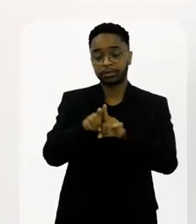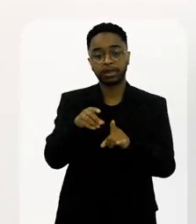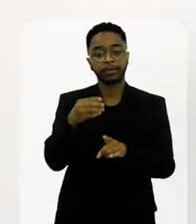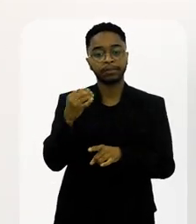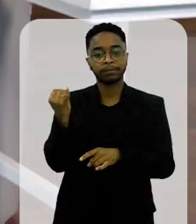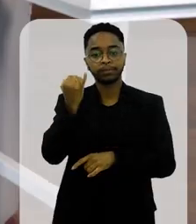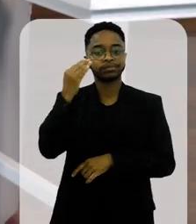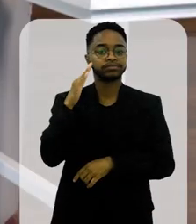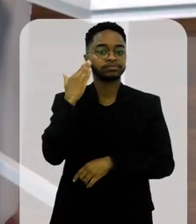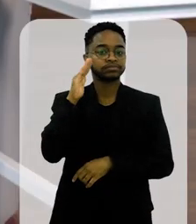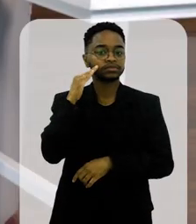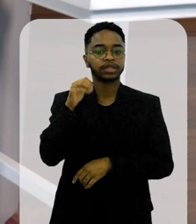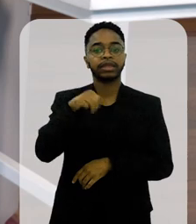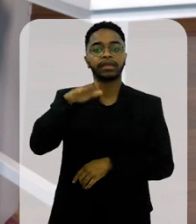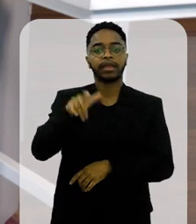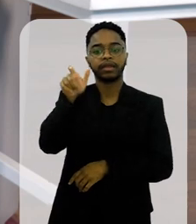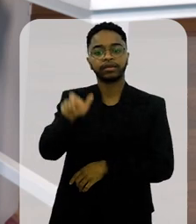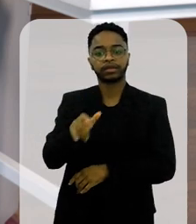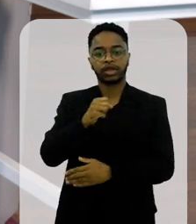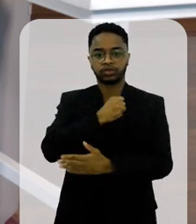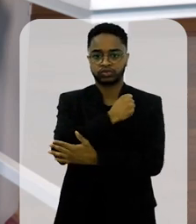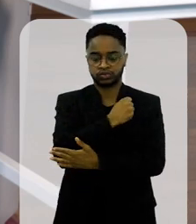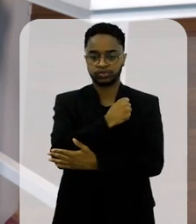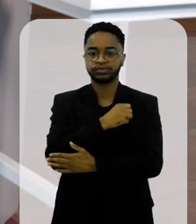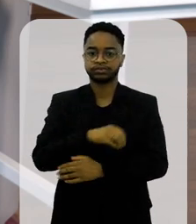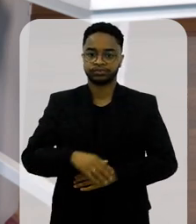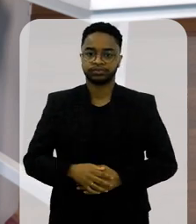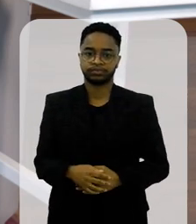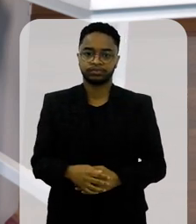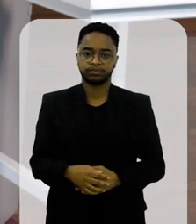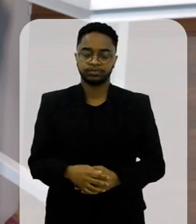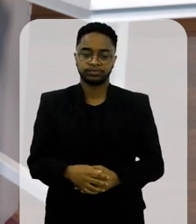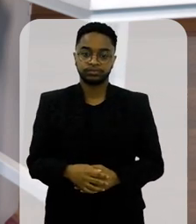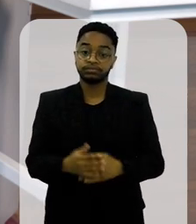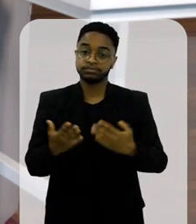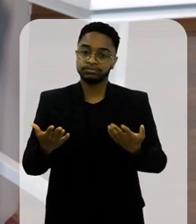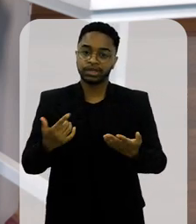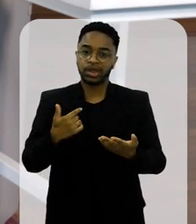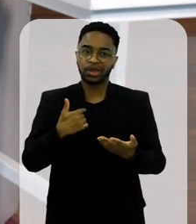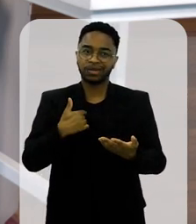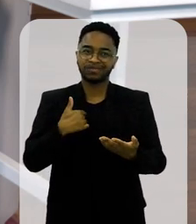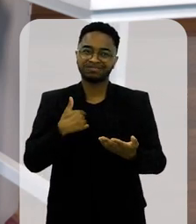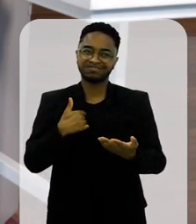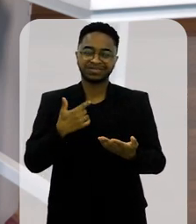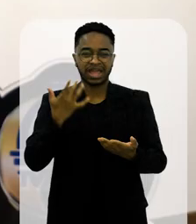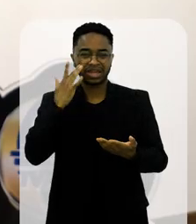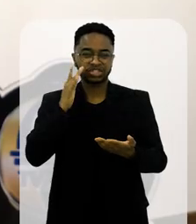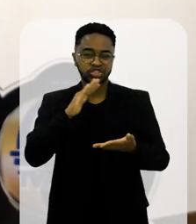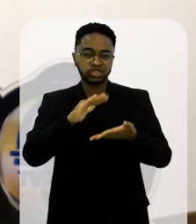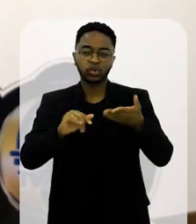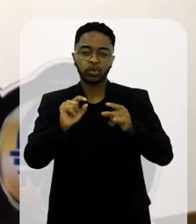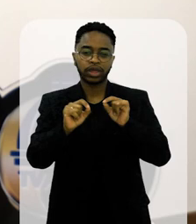entidade. Eu acho que tirou um pouco da... Vamos dizer, eu posso até falar em termos de